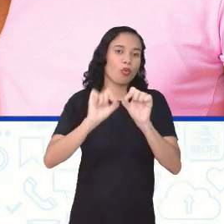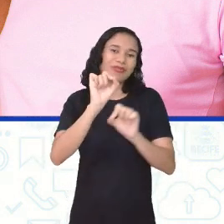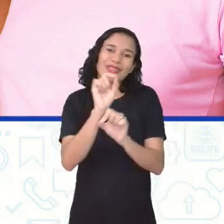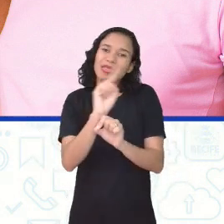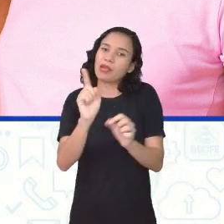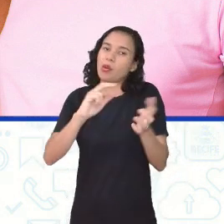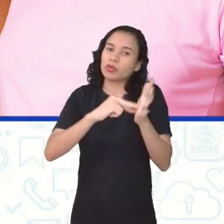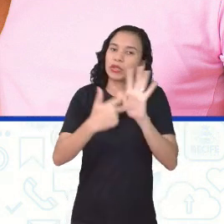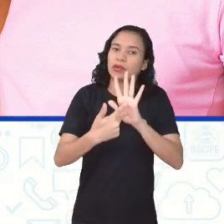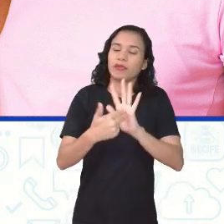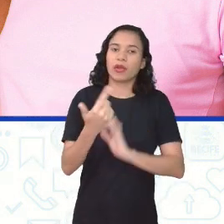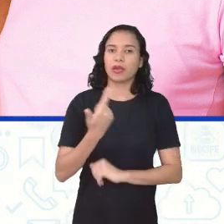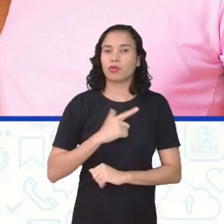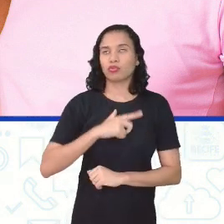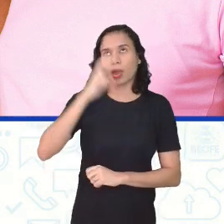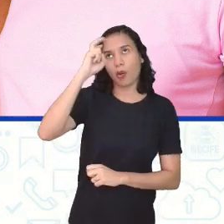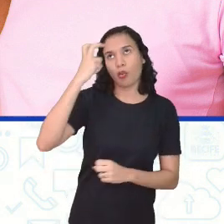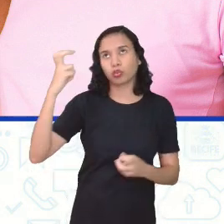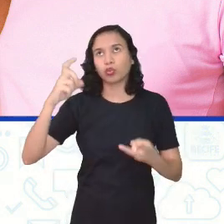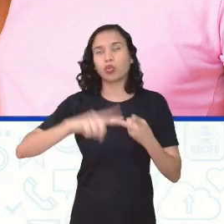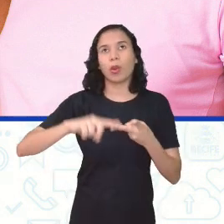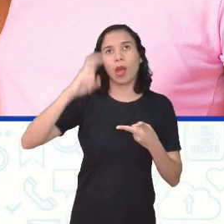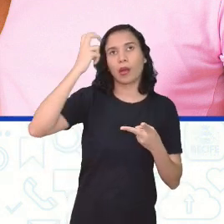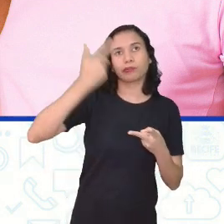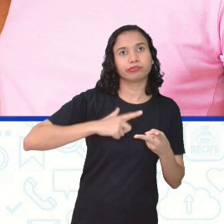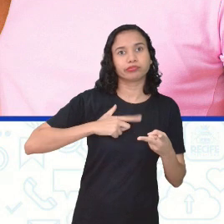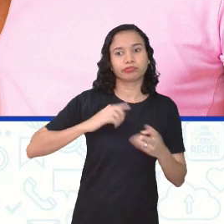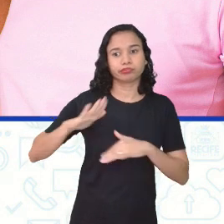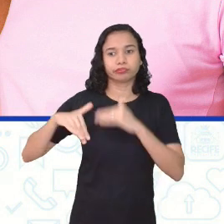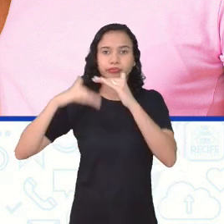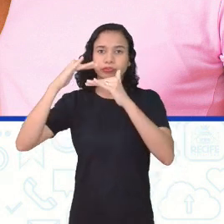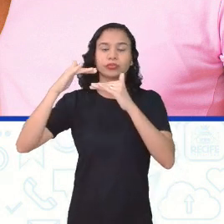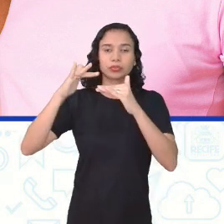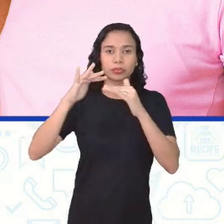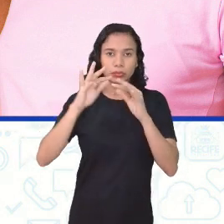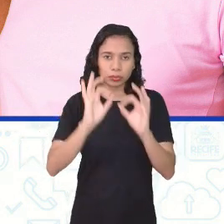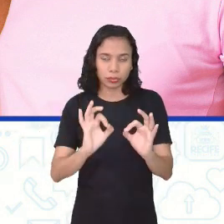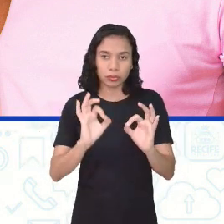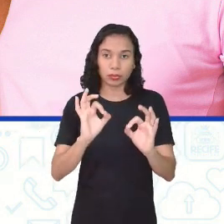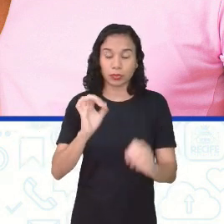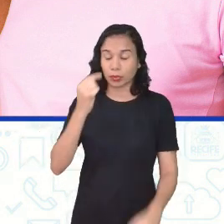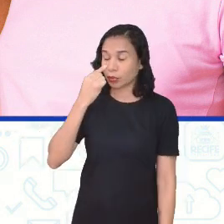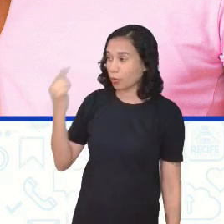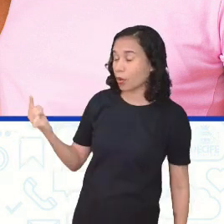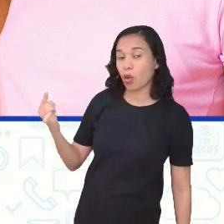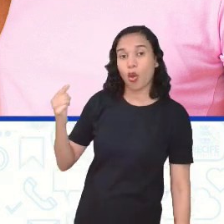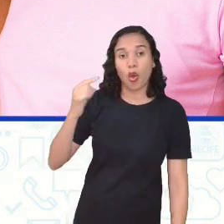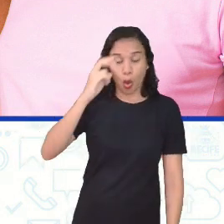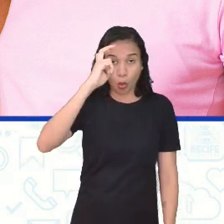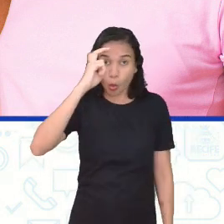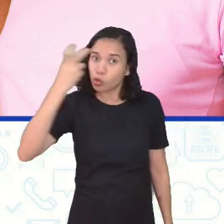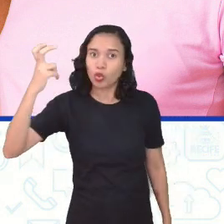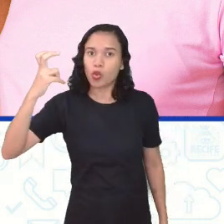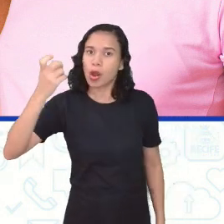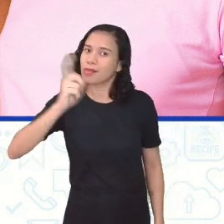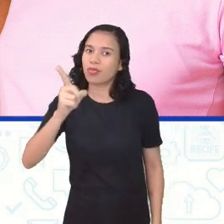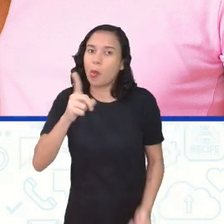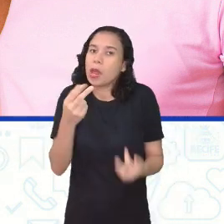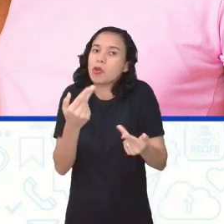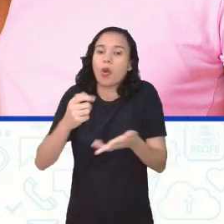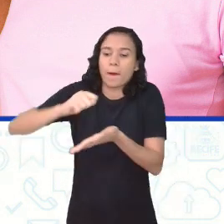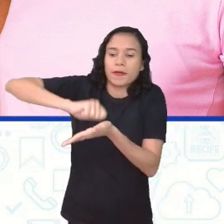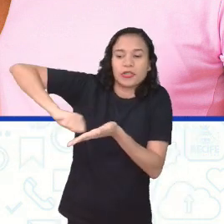quer dizer que eles não têm uma cultura, não têm um progresso, não têm nada disso, né? Cultura não é sinônimo de escrita, apenas, né? Isso,